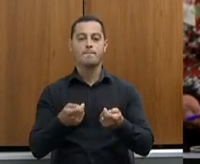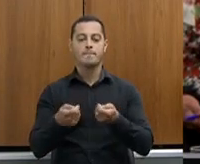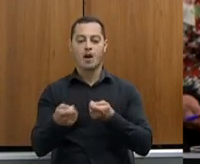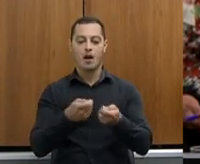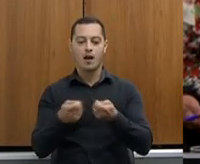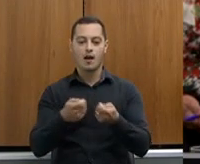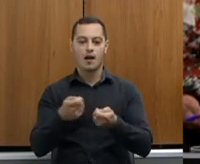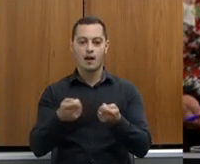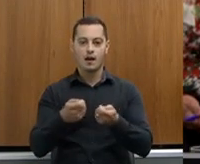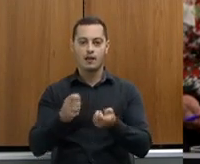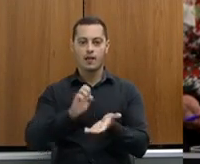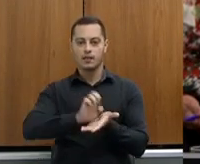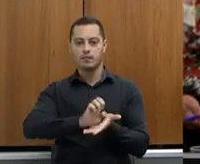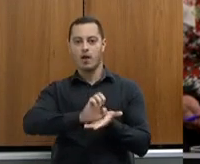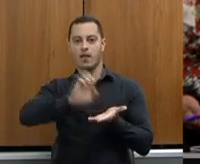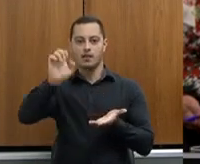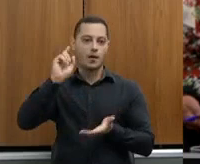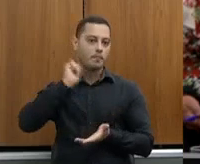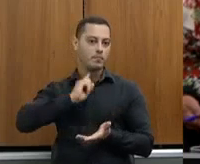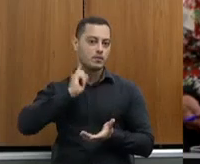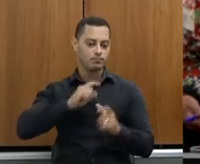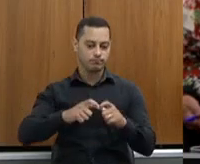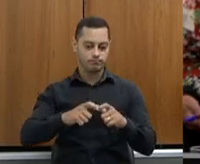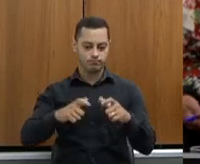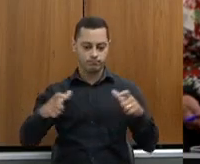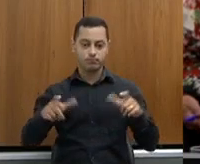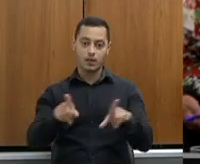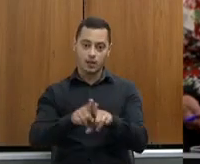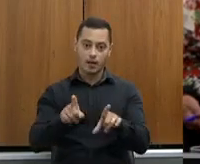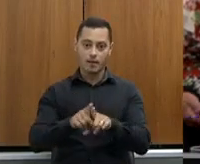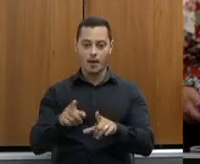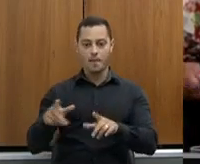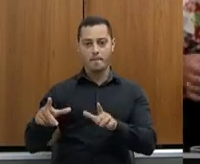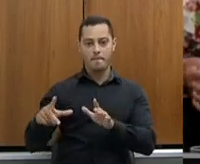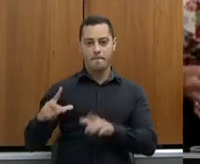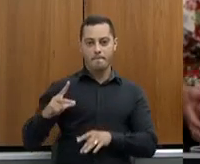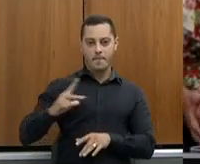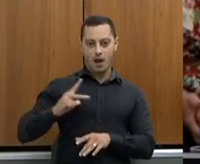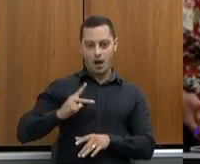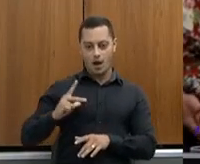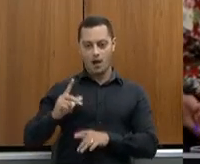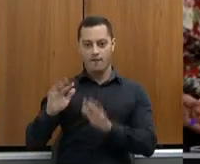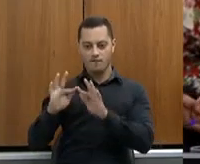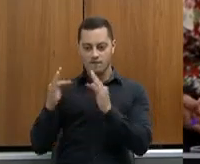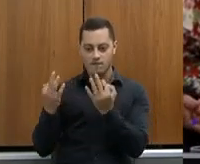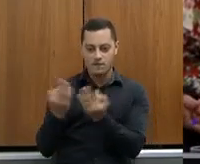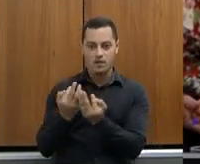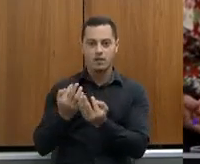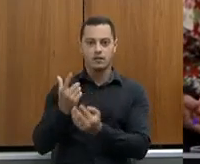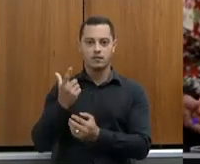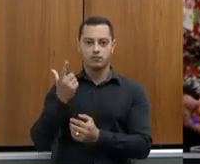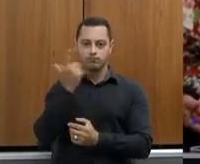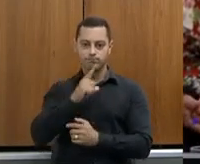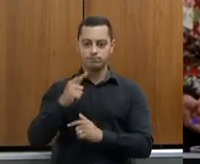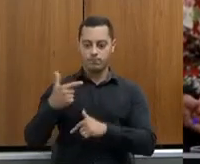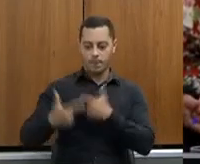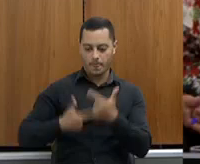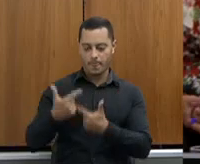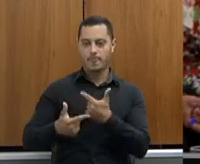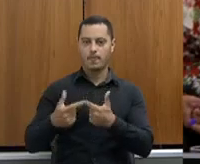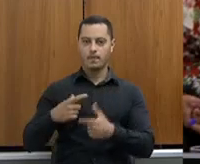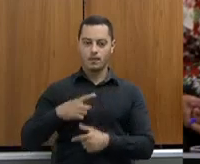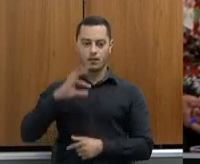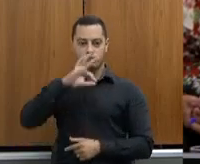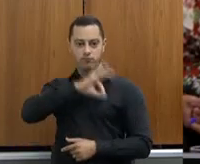das exportações mineiras, mas que também para a agricultura familiar traz renda, gera emprego, fixa o homem no campo